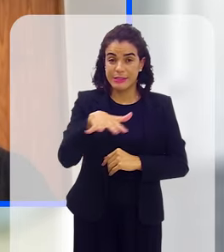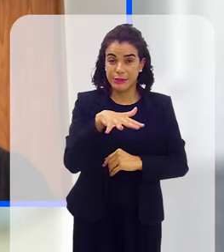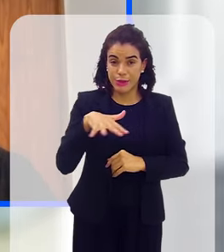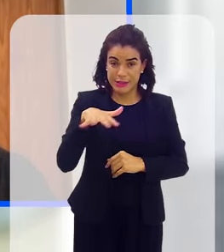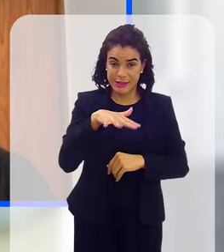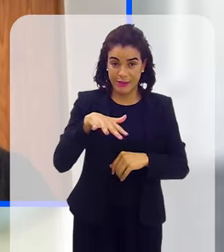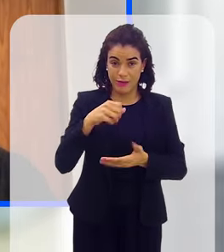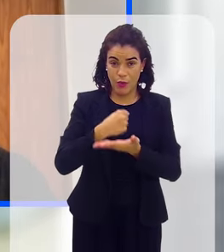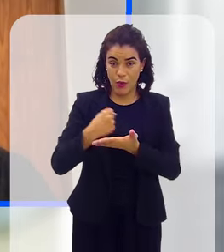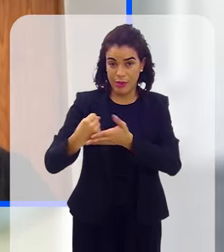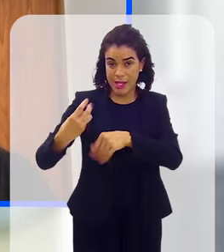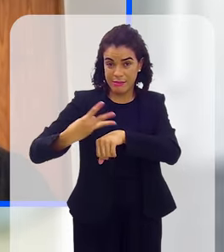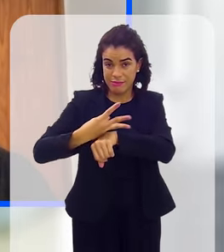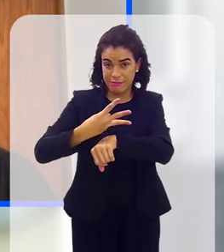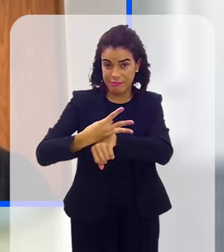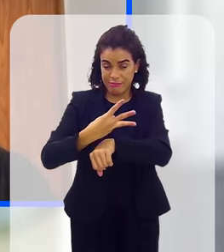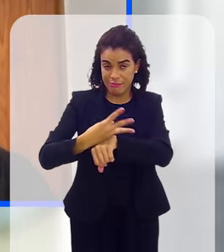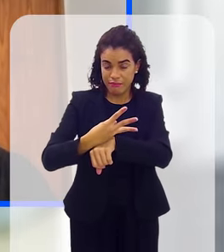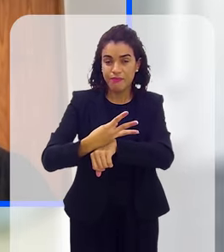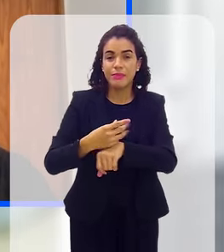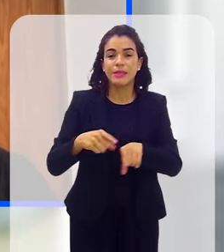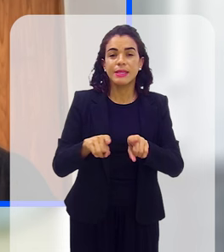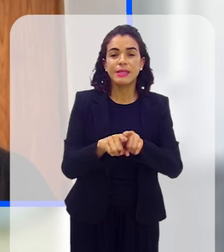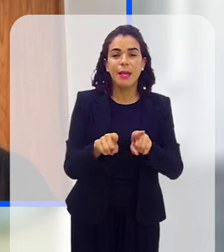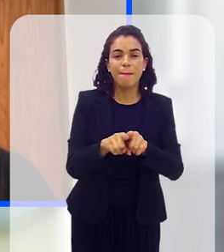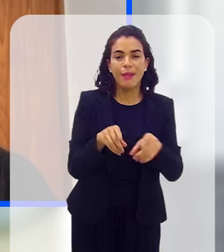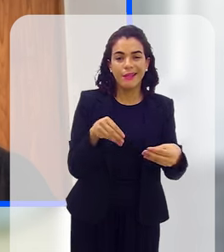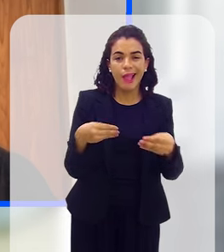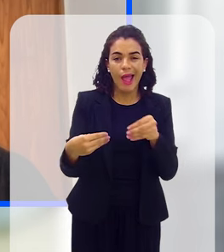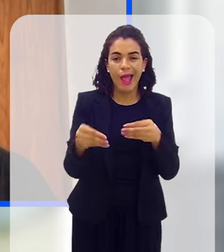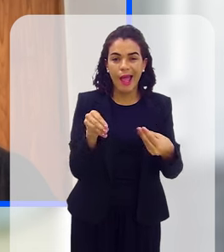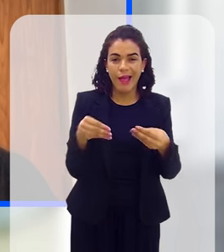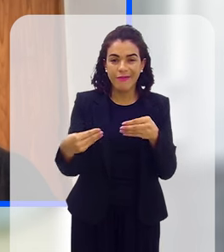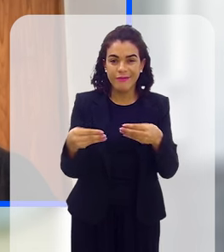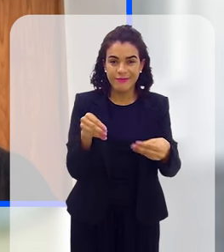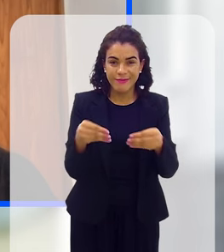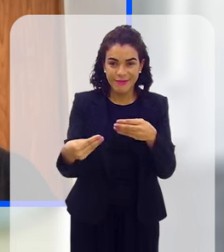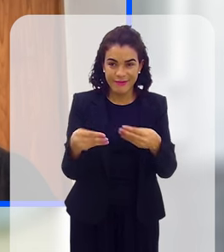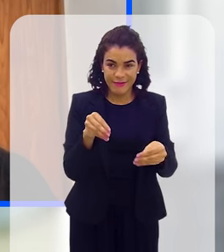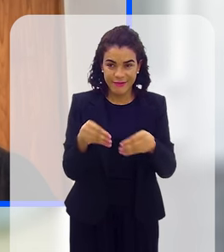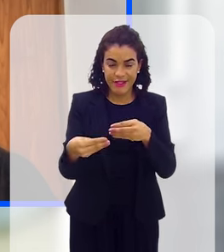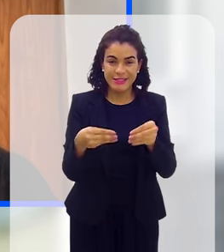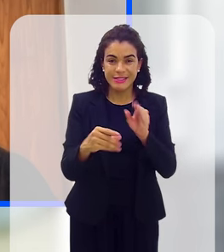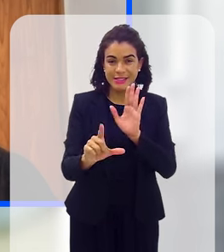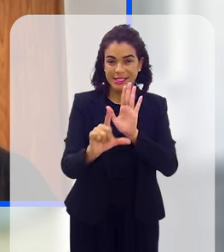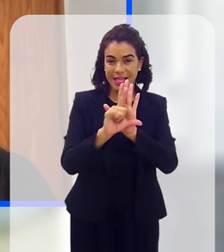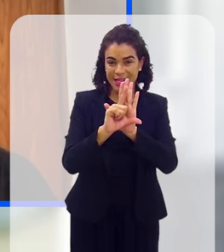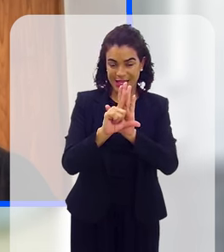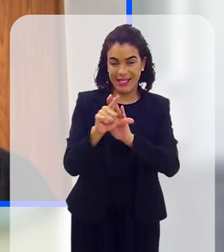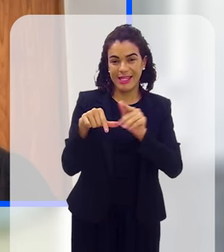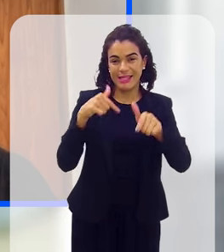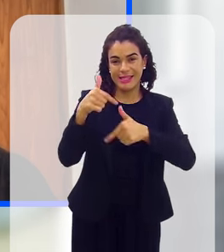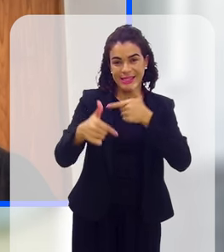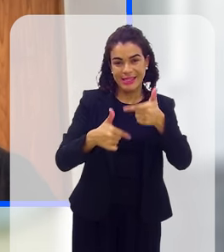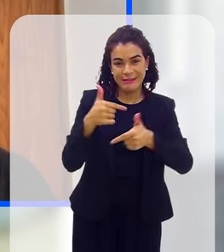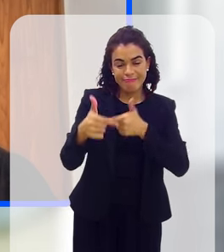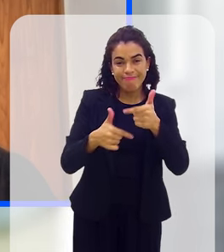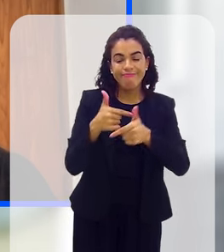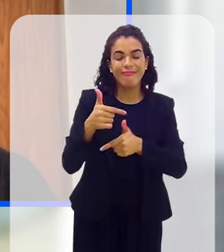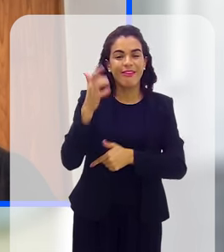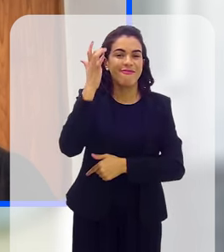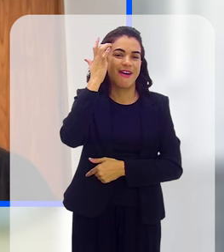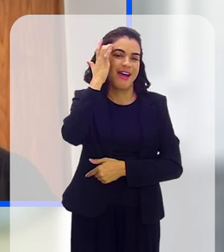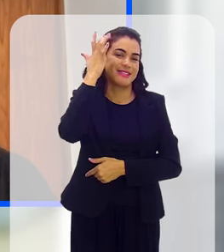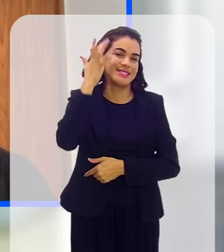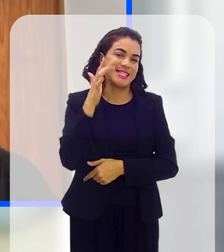da terceirização e também da flexibilização da legislação trabalhista facilita